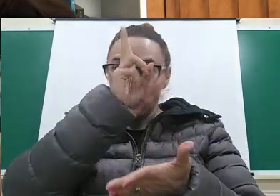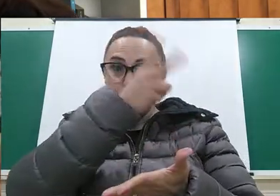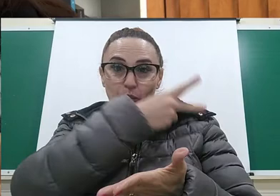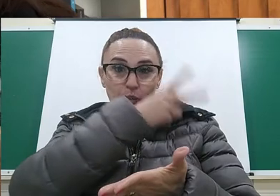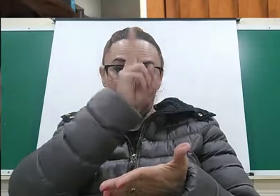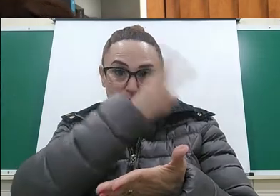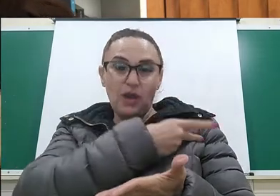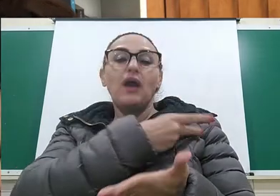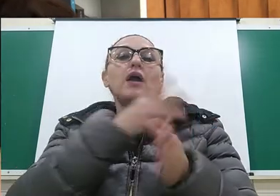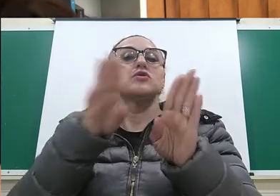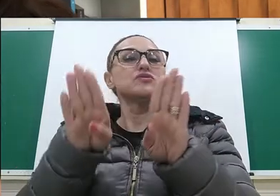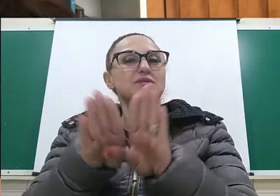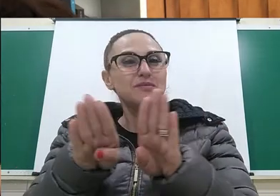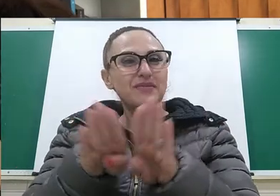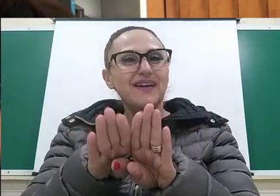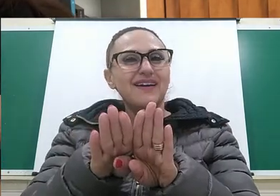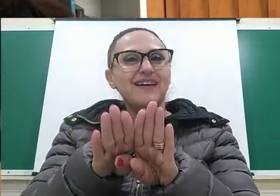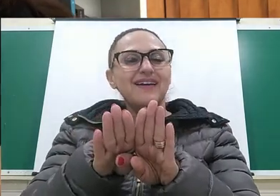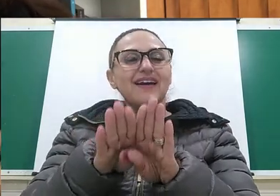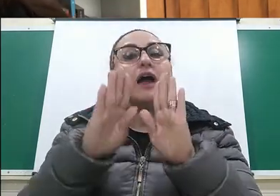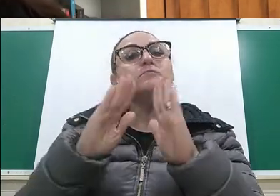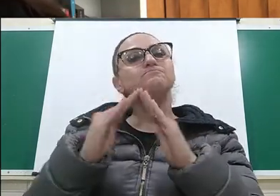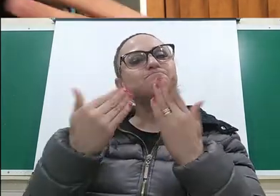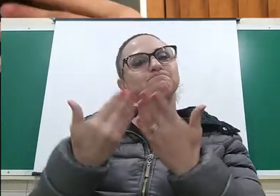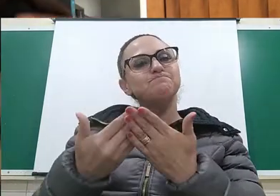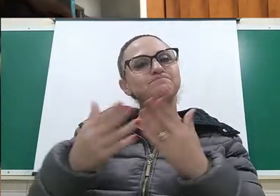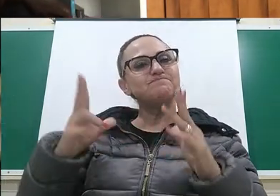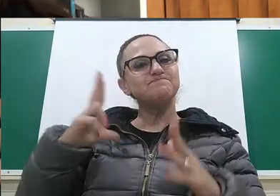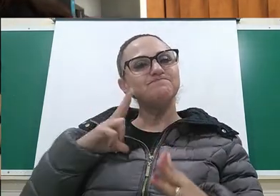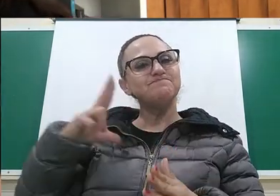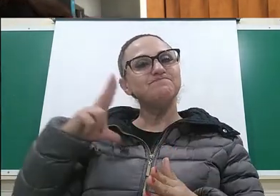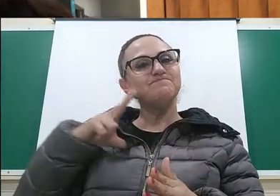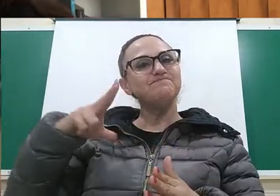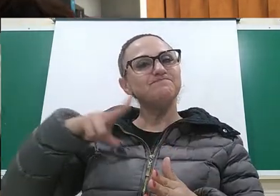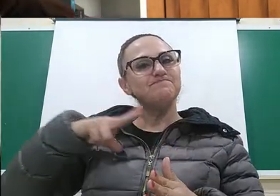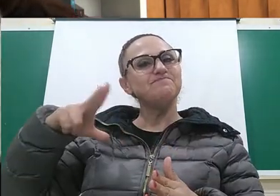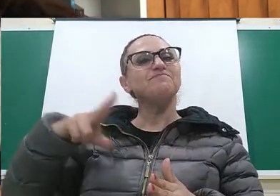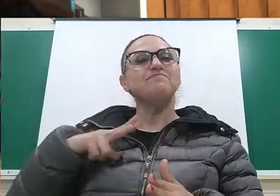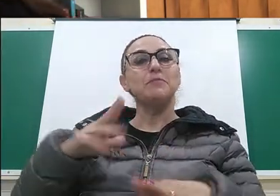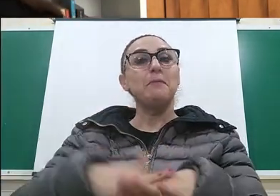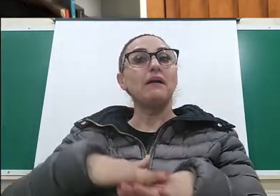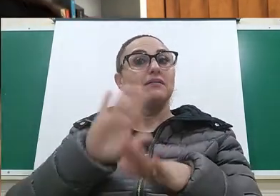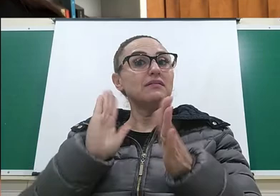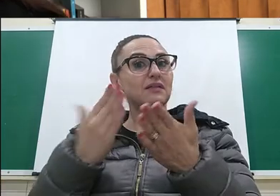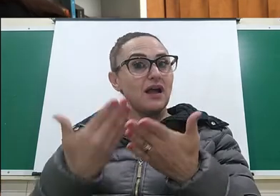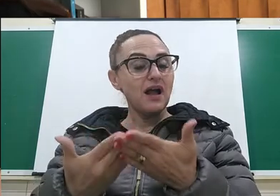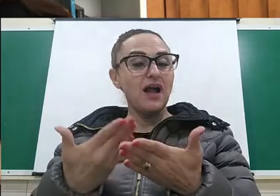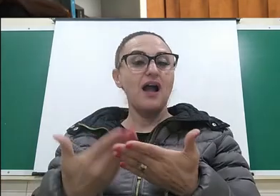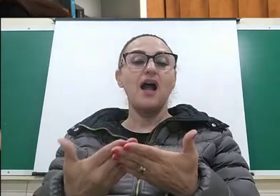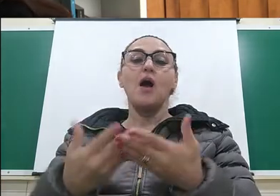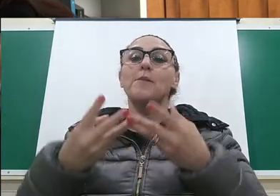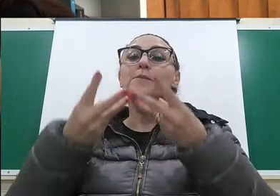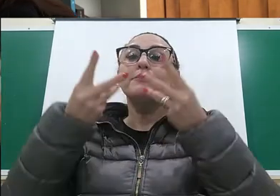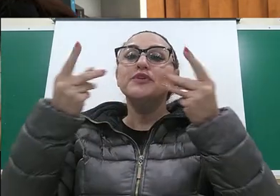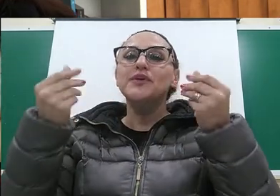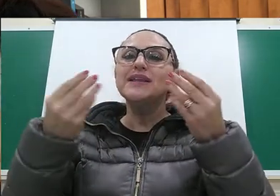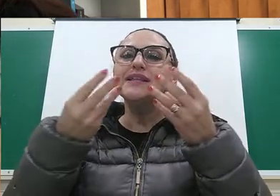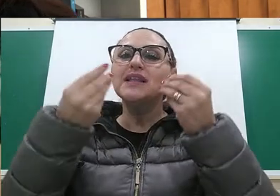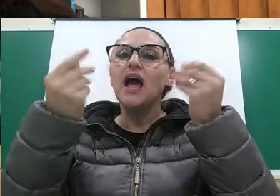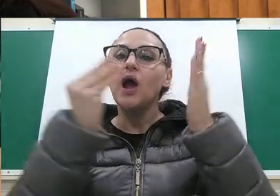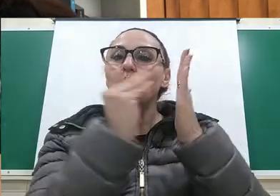ela está ligada às escolas particulares, né? Então, onde os alunos têm uma quantidade maior de aulas, uma quantidade maior de